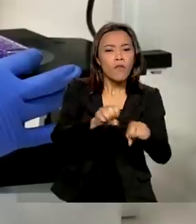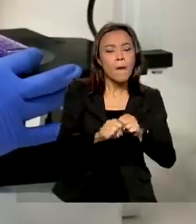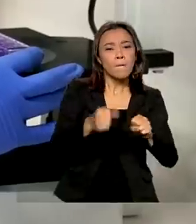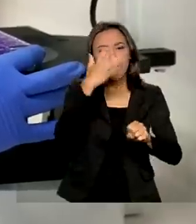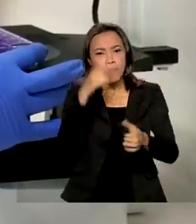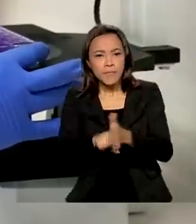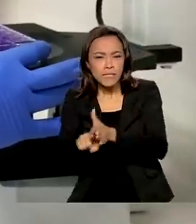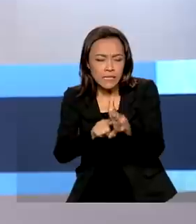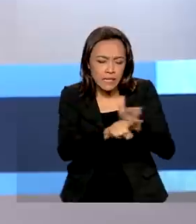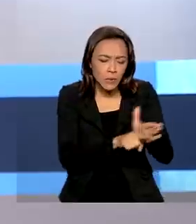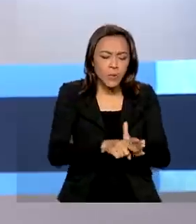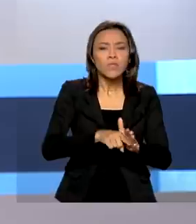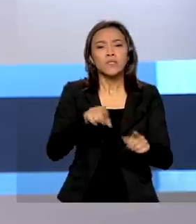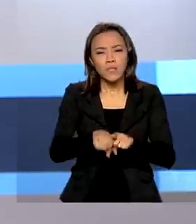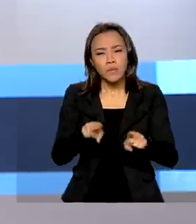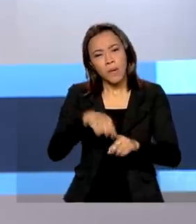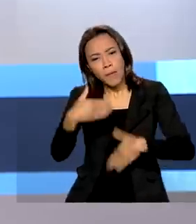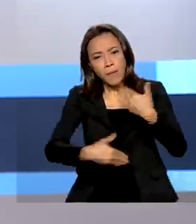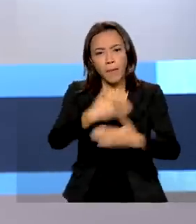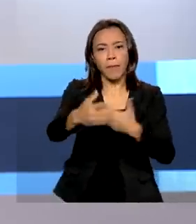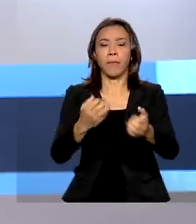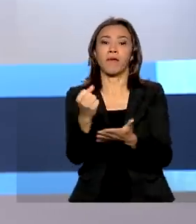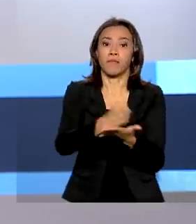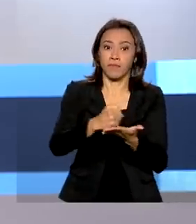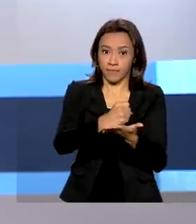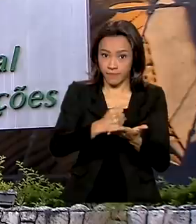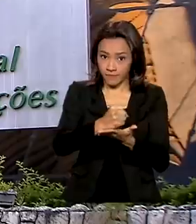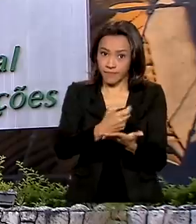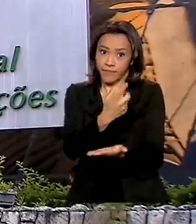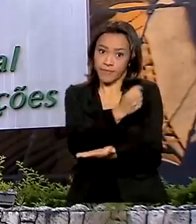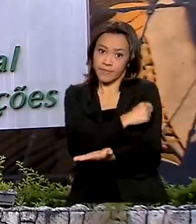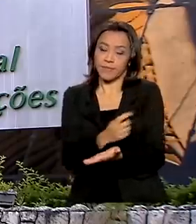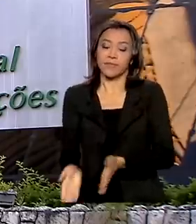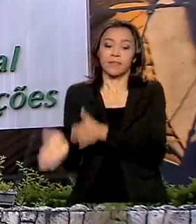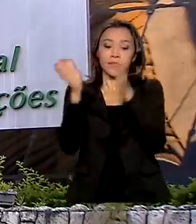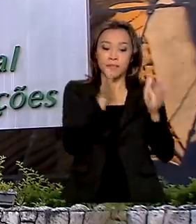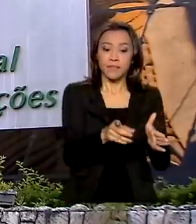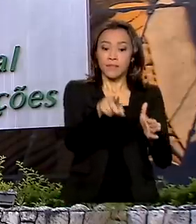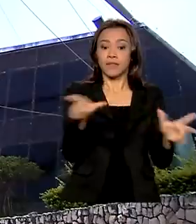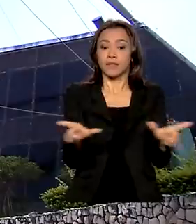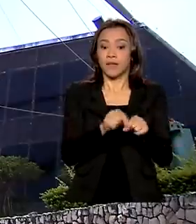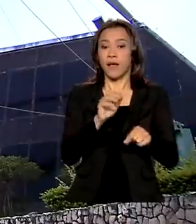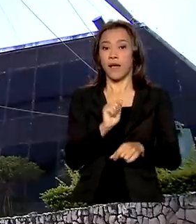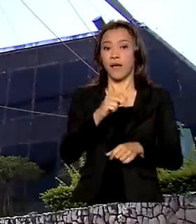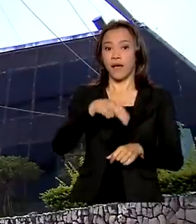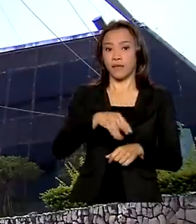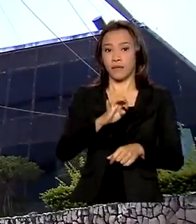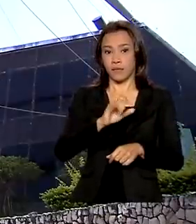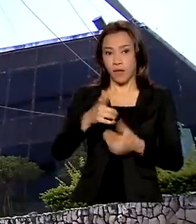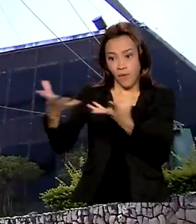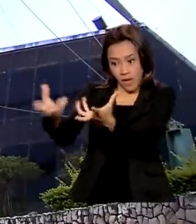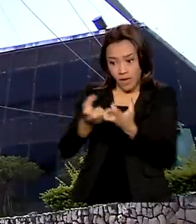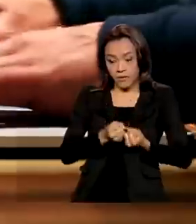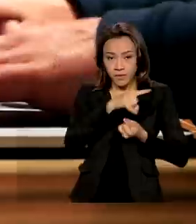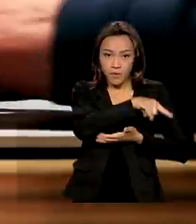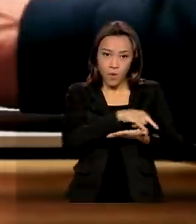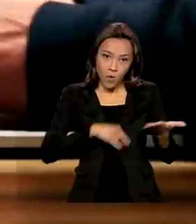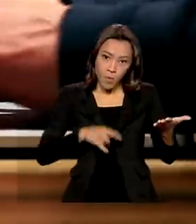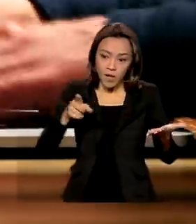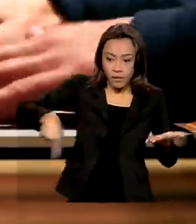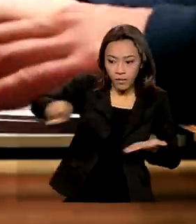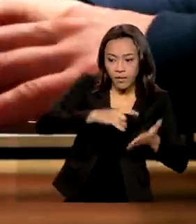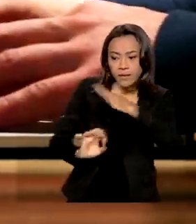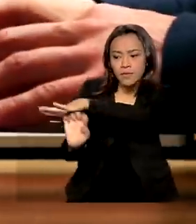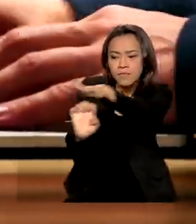vacinas e medicamentos. Tecnologia 5G. Anatel recebe documentação das empresas interessadas em participar